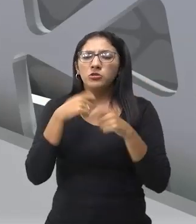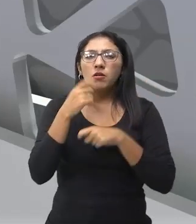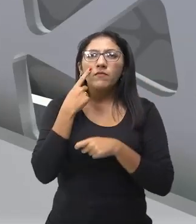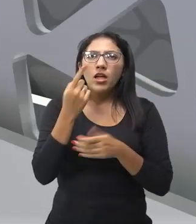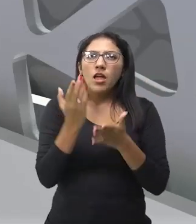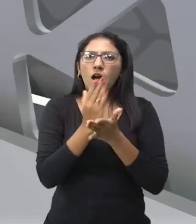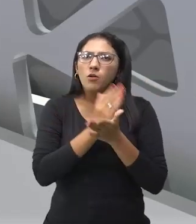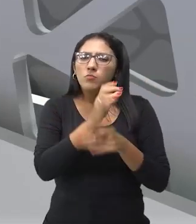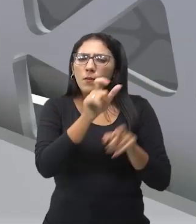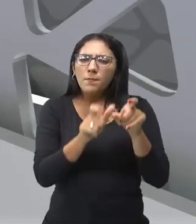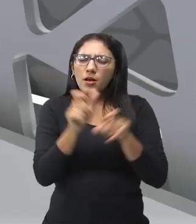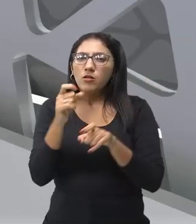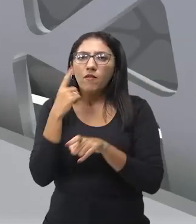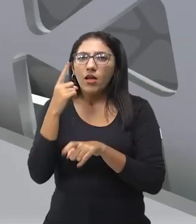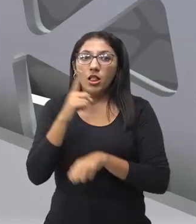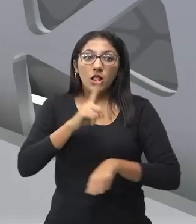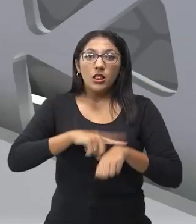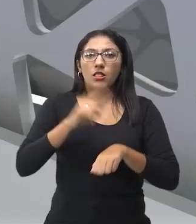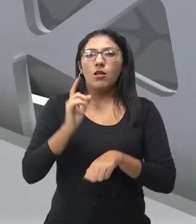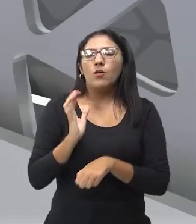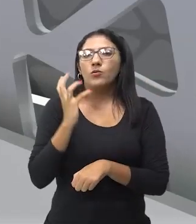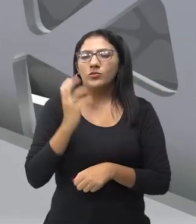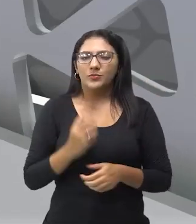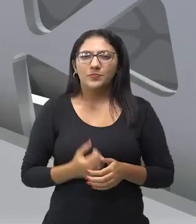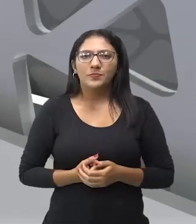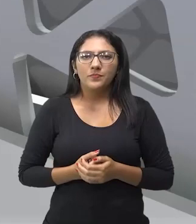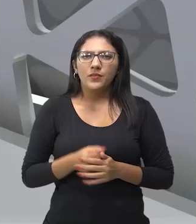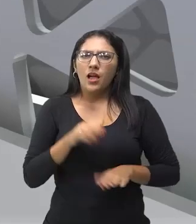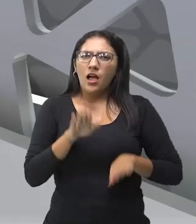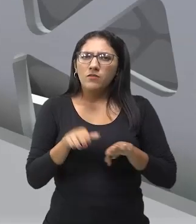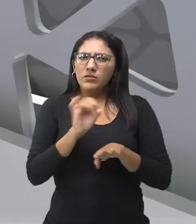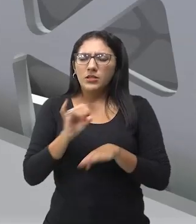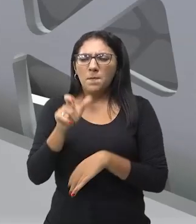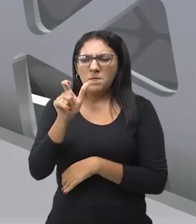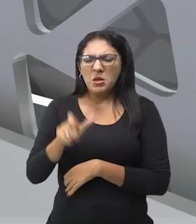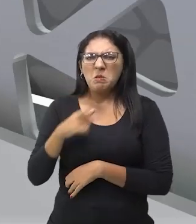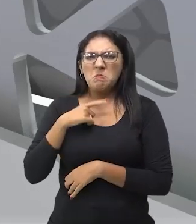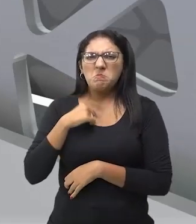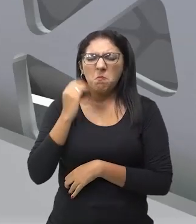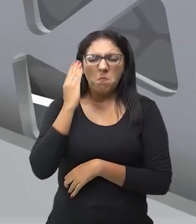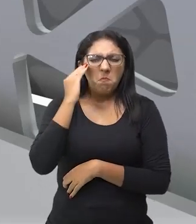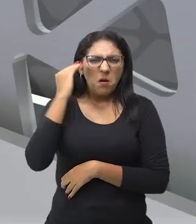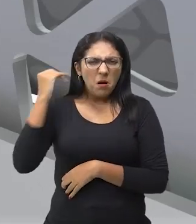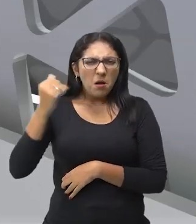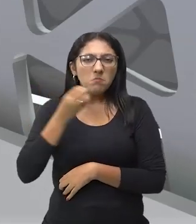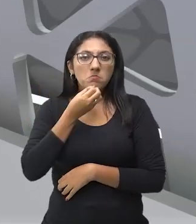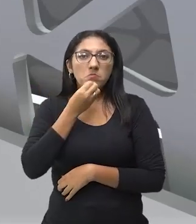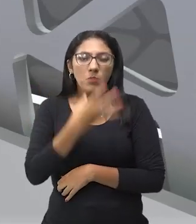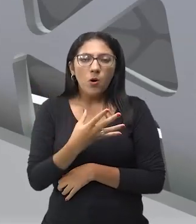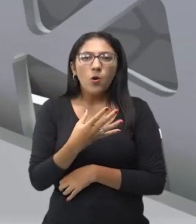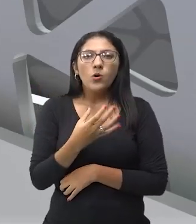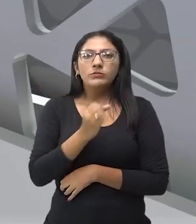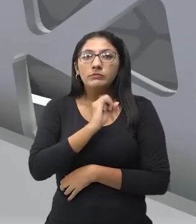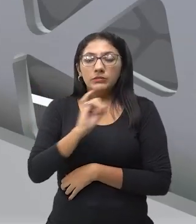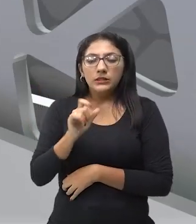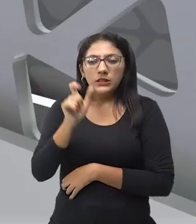atuando no palco, improvisando. Geralmente, quando o ator é muito bom, ator ou atriz, ele